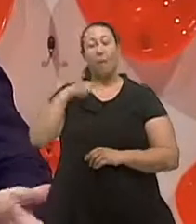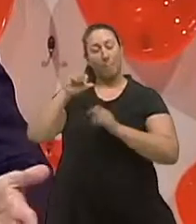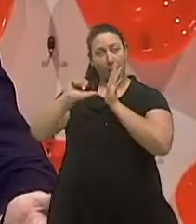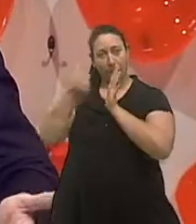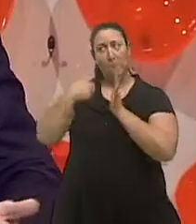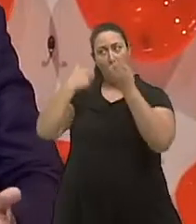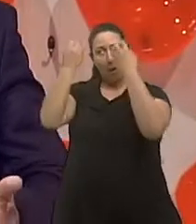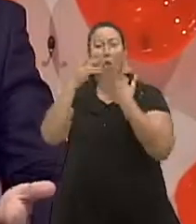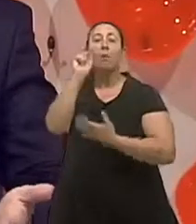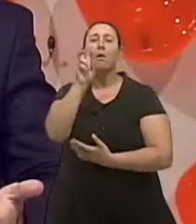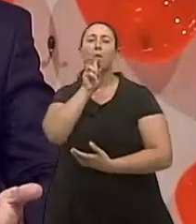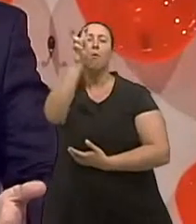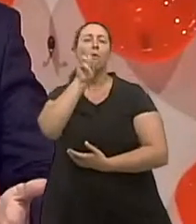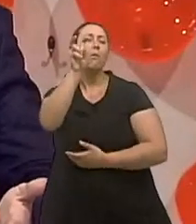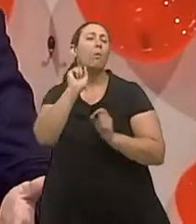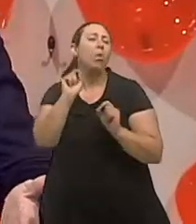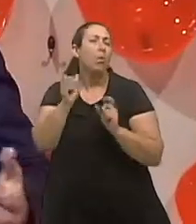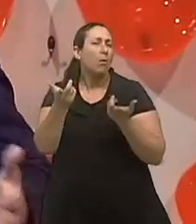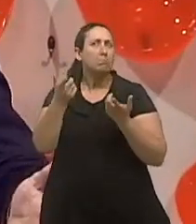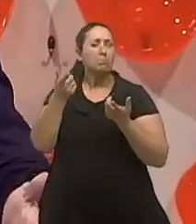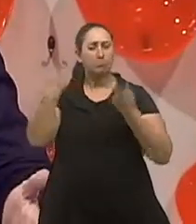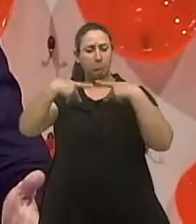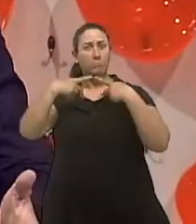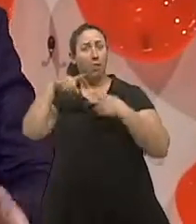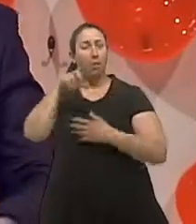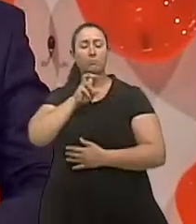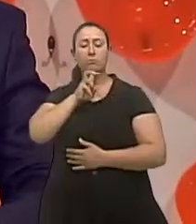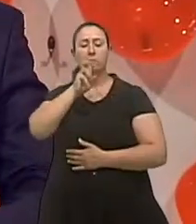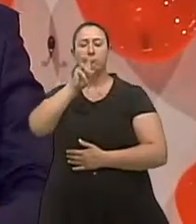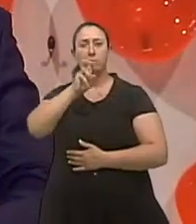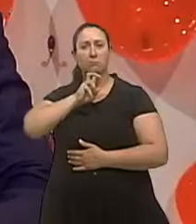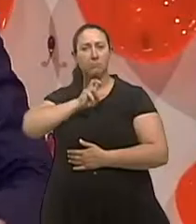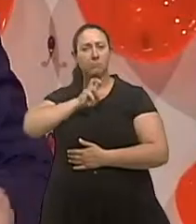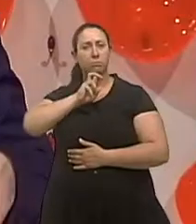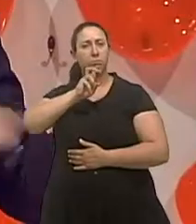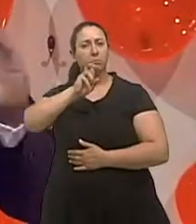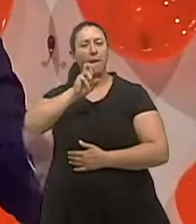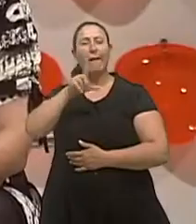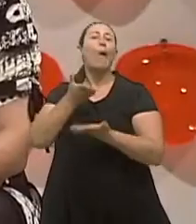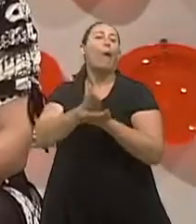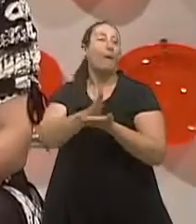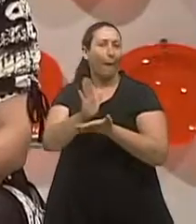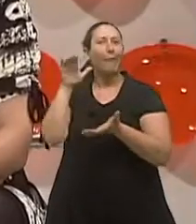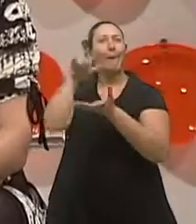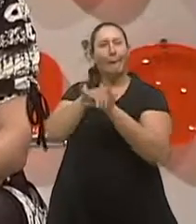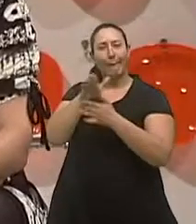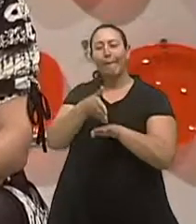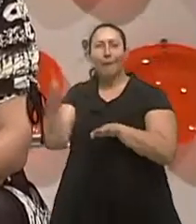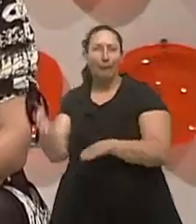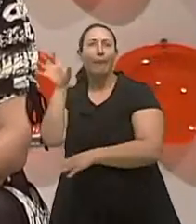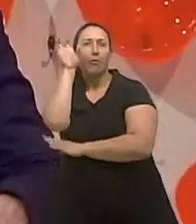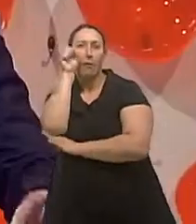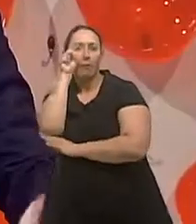um pouco o que é o ronco. Na verdade, o ronco é o barulho, né? É o barulho que incomoda o marido, É aquilo que incomoda a esposa,